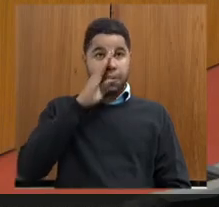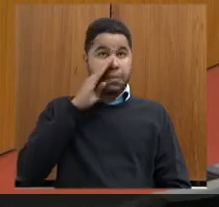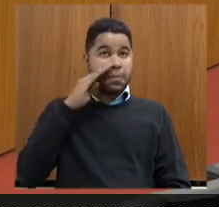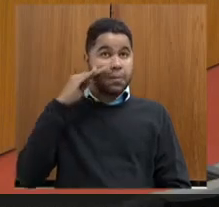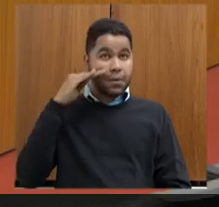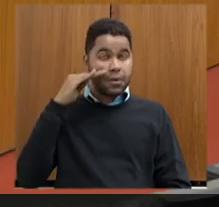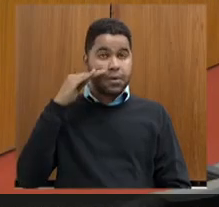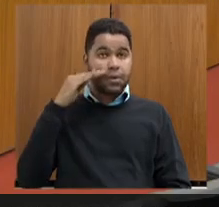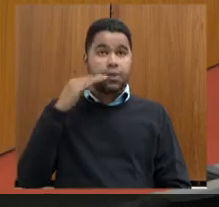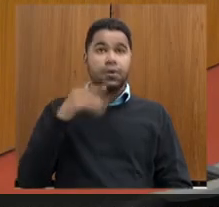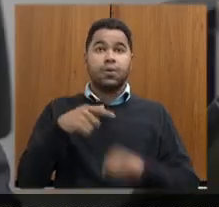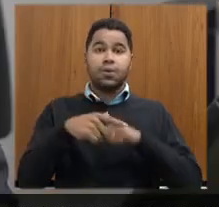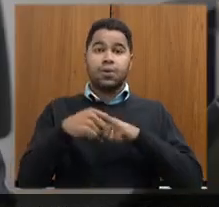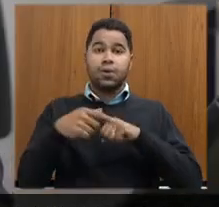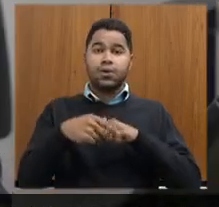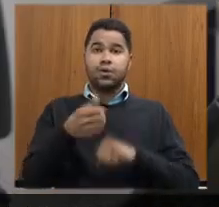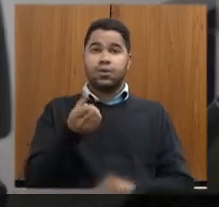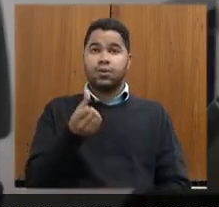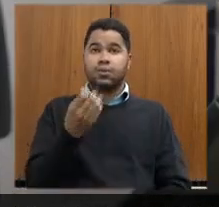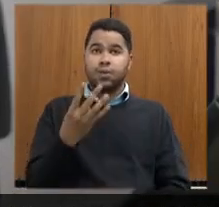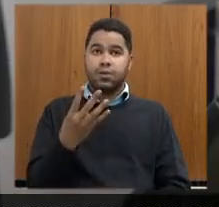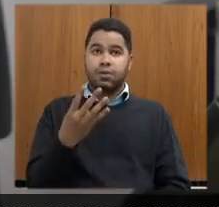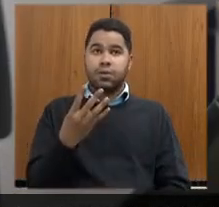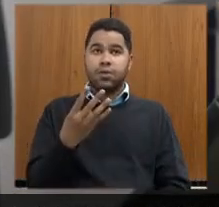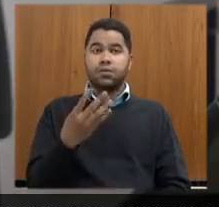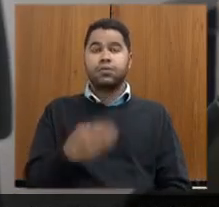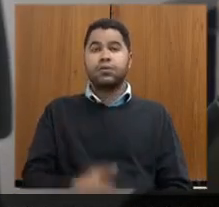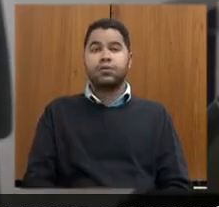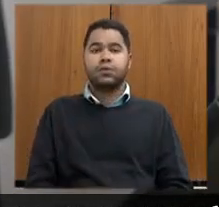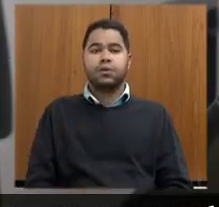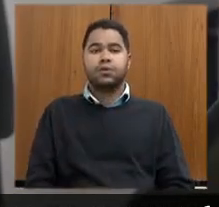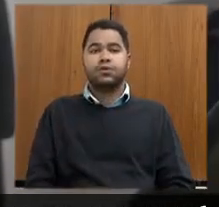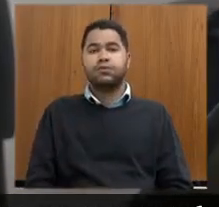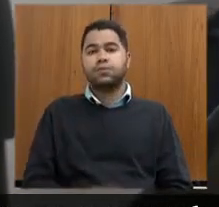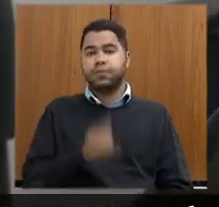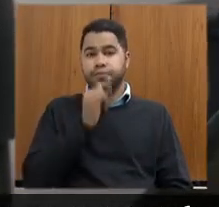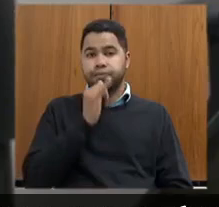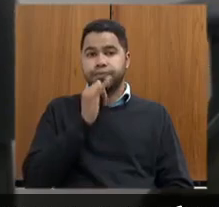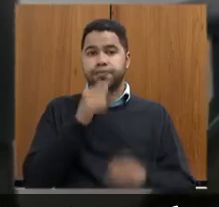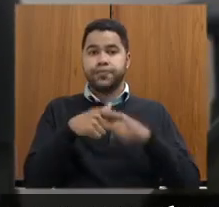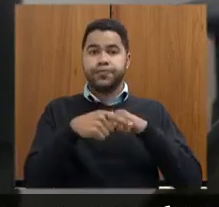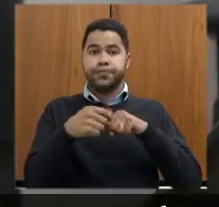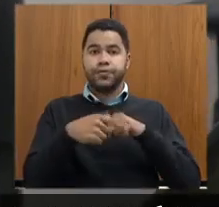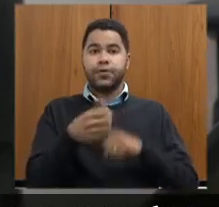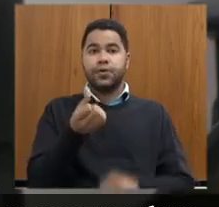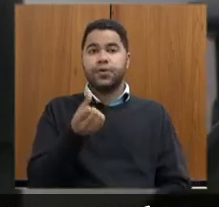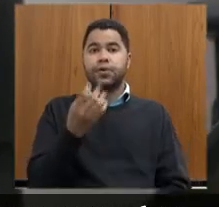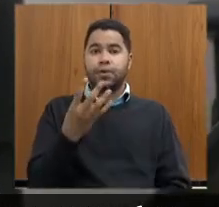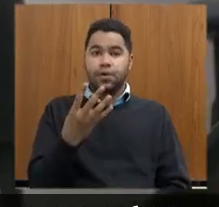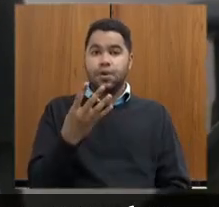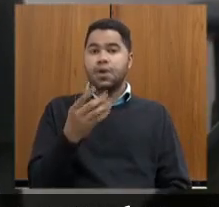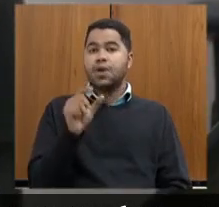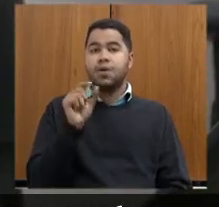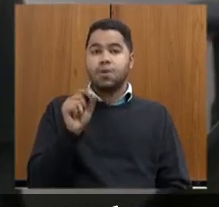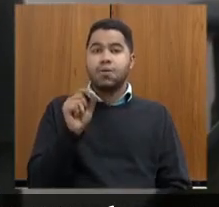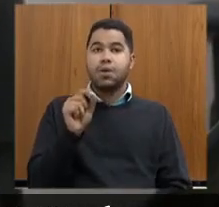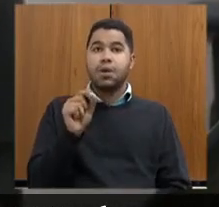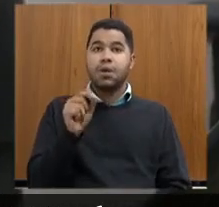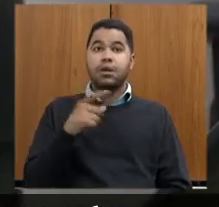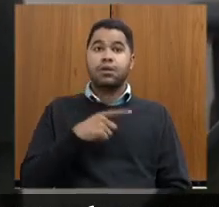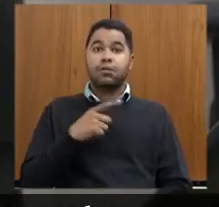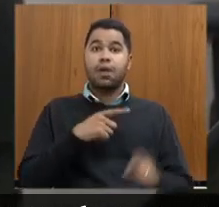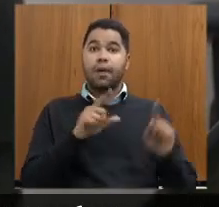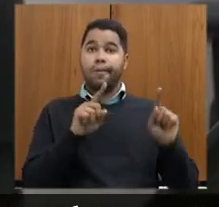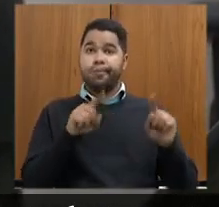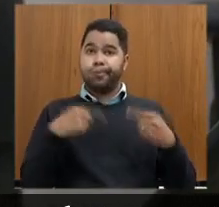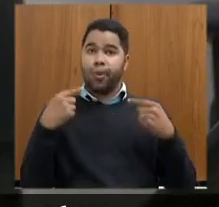um artigo 64 eu quero dizer o seguinte o artigo 64 é quando há algum ataque